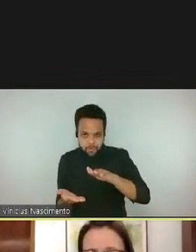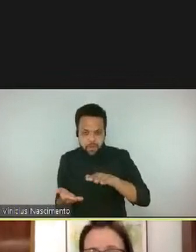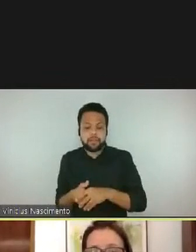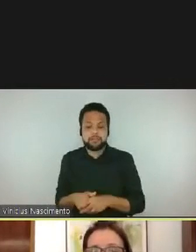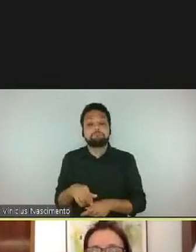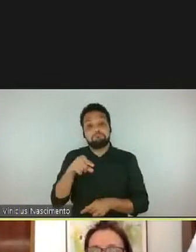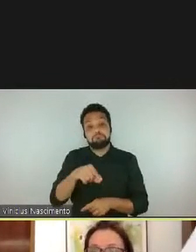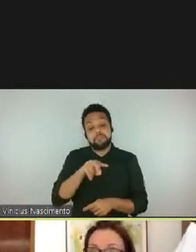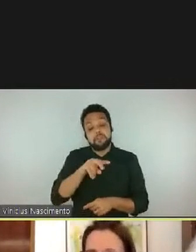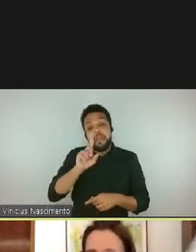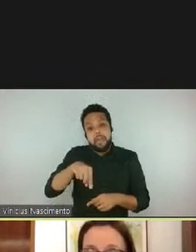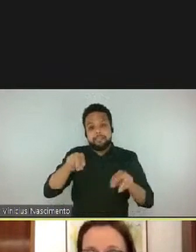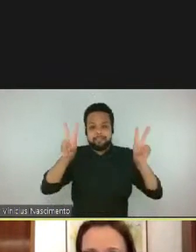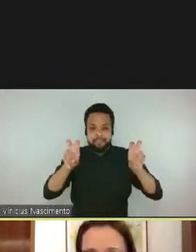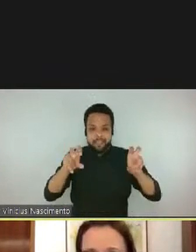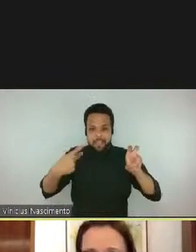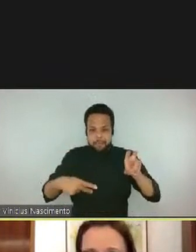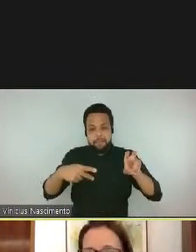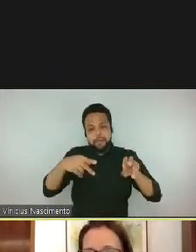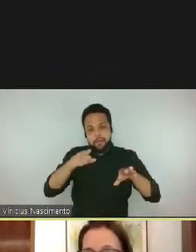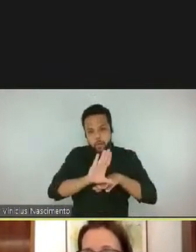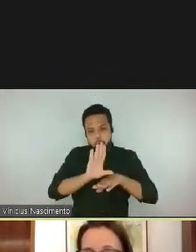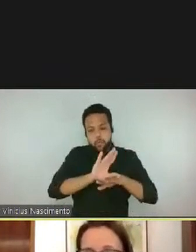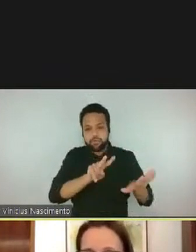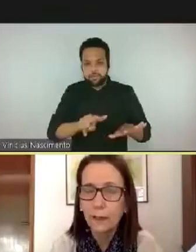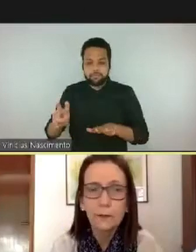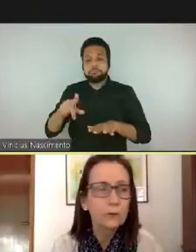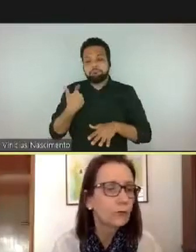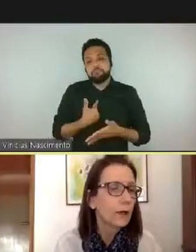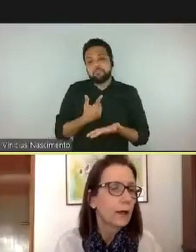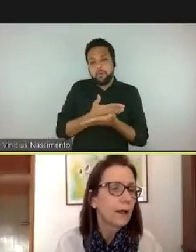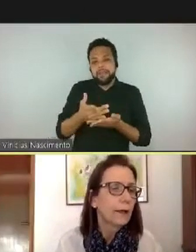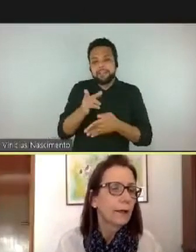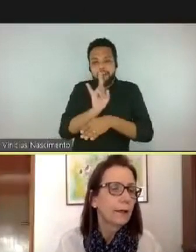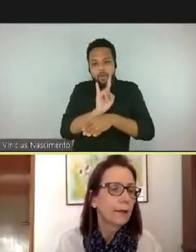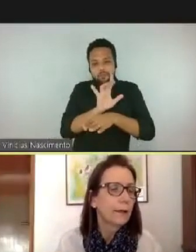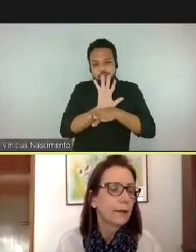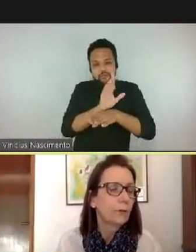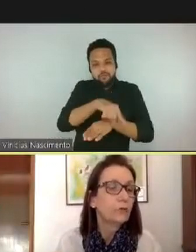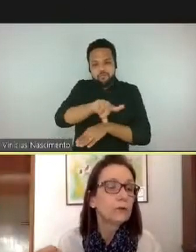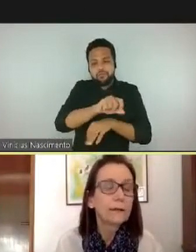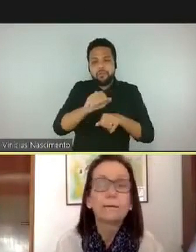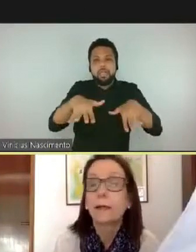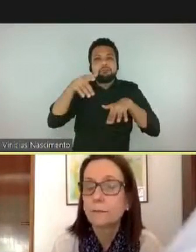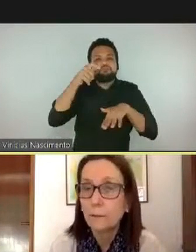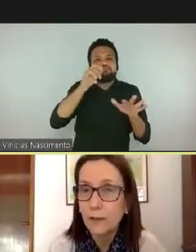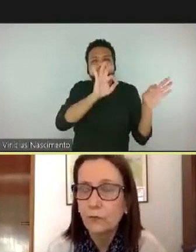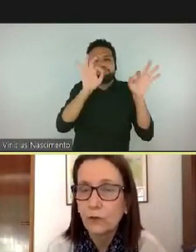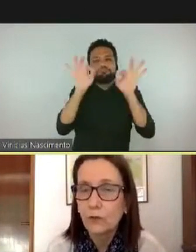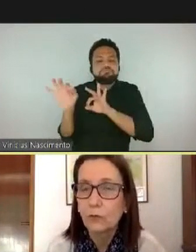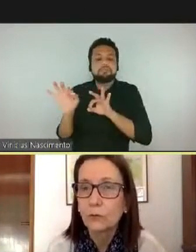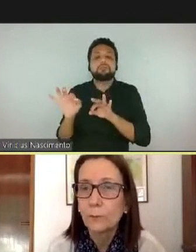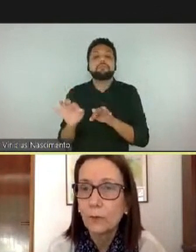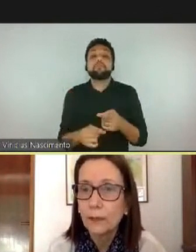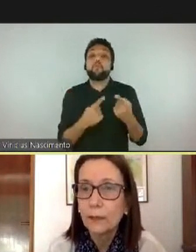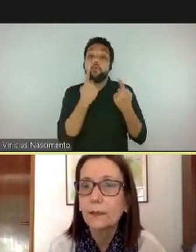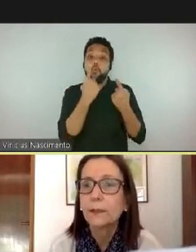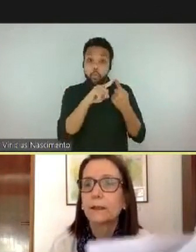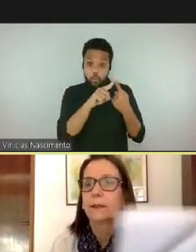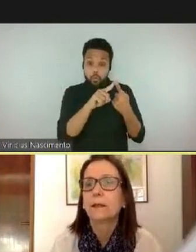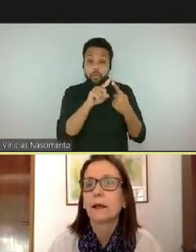semana. Então, a gente introduz com esses documentários, um deles, Quem Tem Medo de Arte